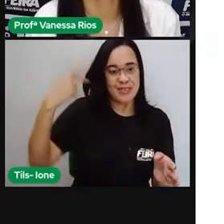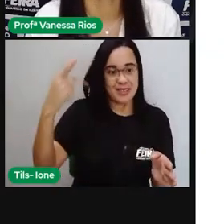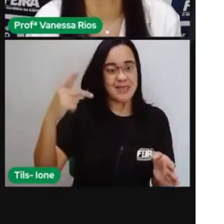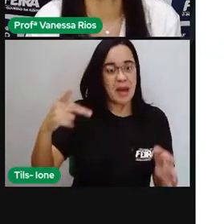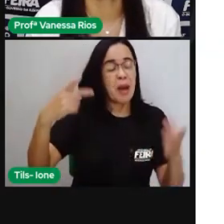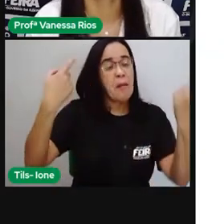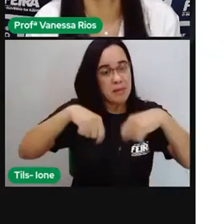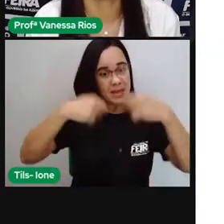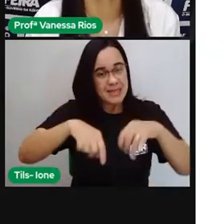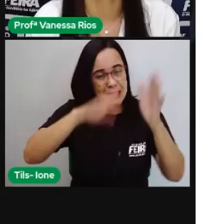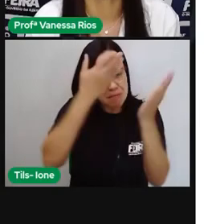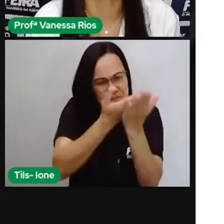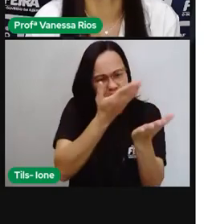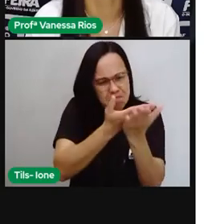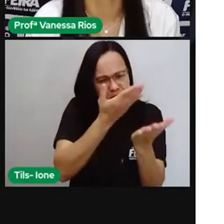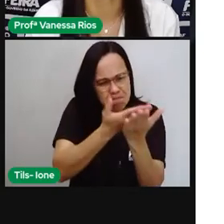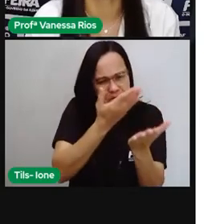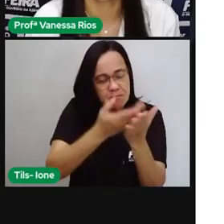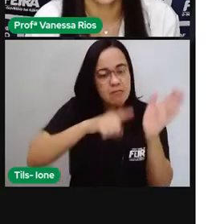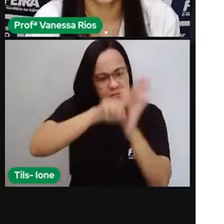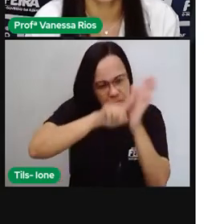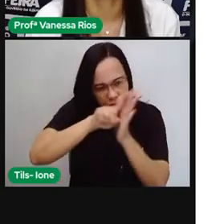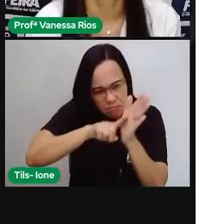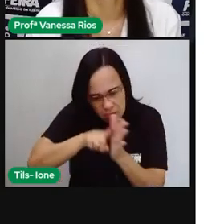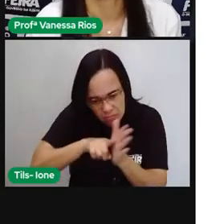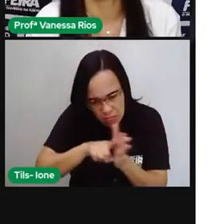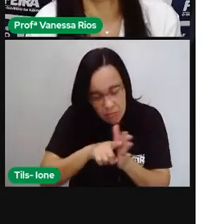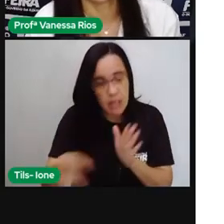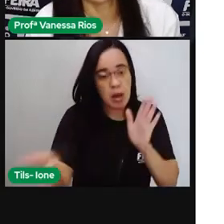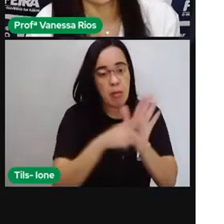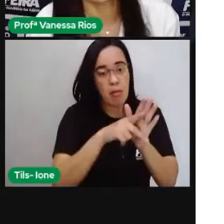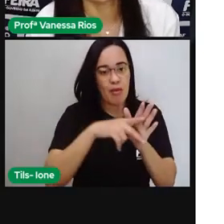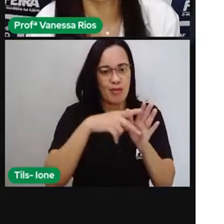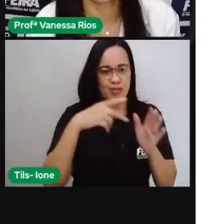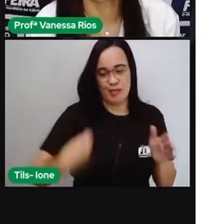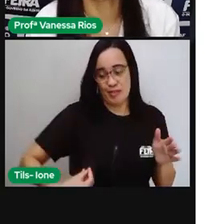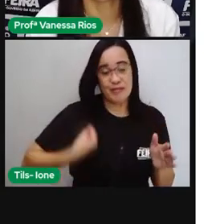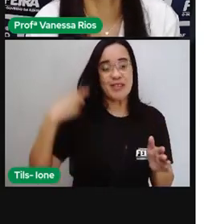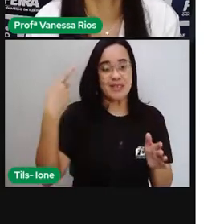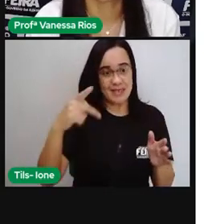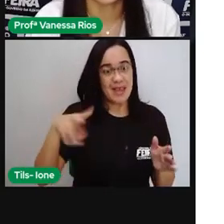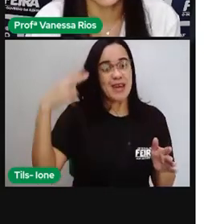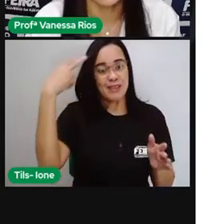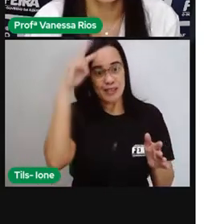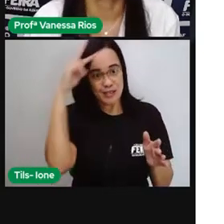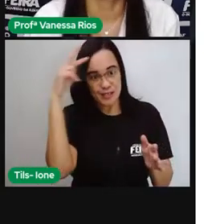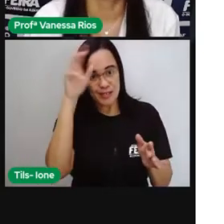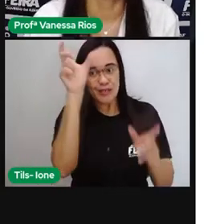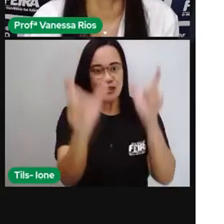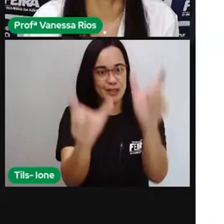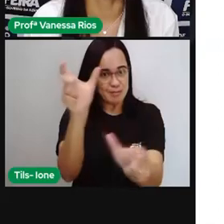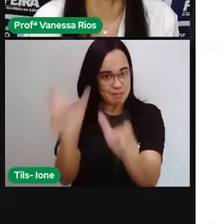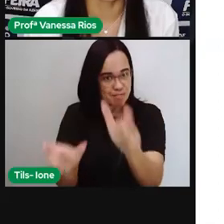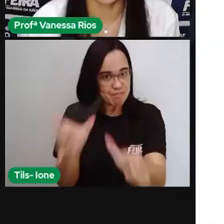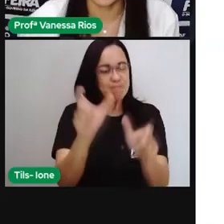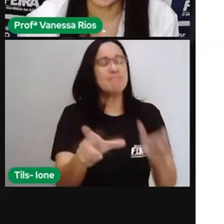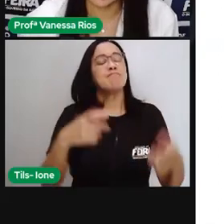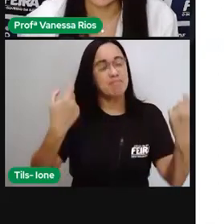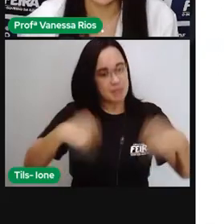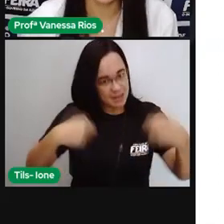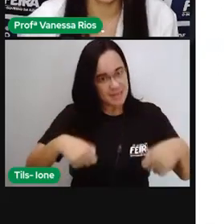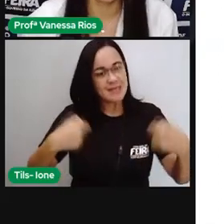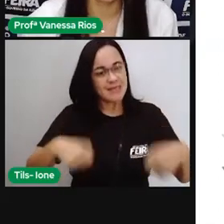que vão fazer parte da vida da história da pessoa que está sendo ali o personagem daquele texto